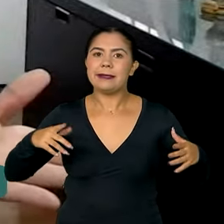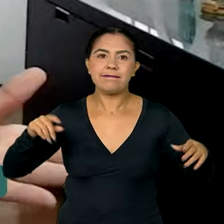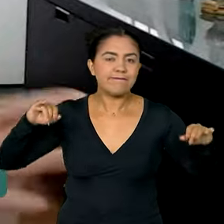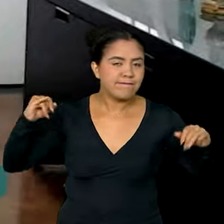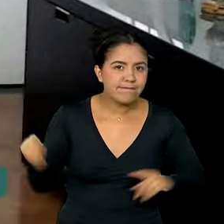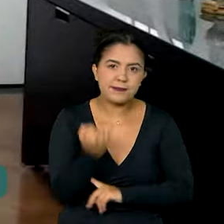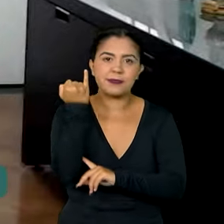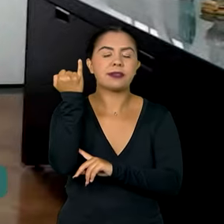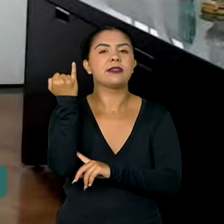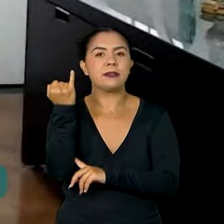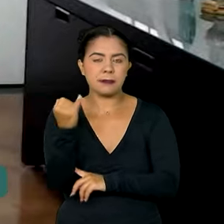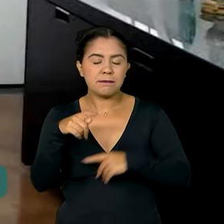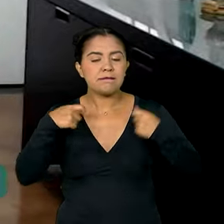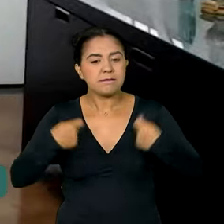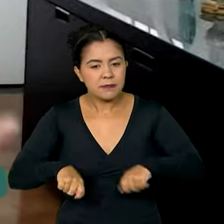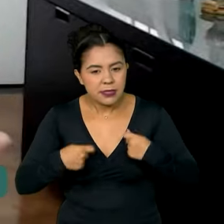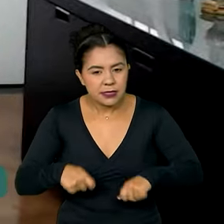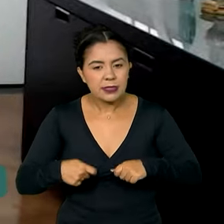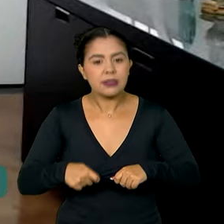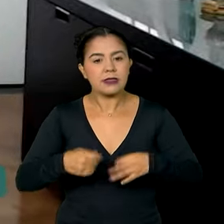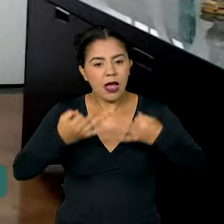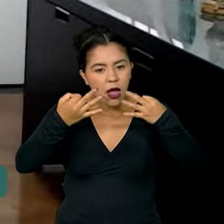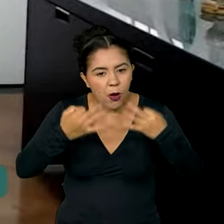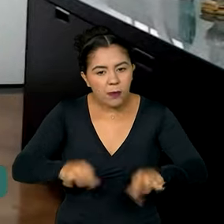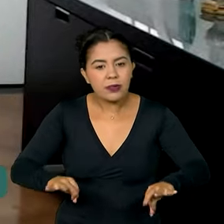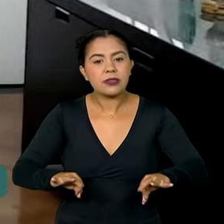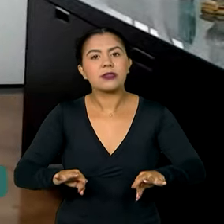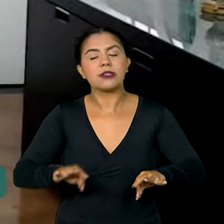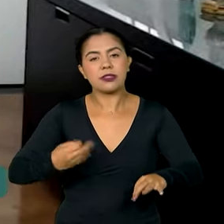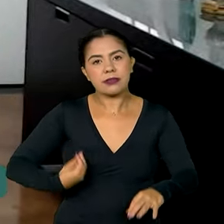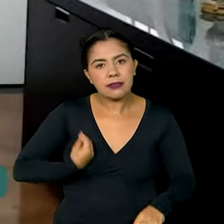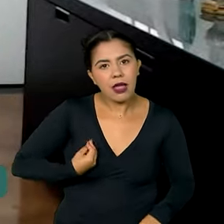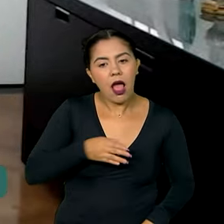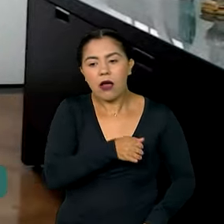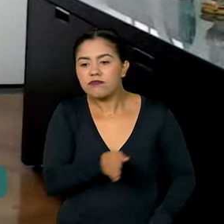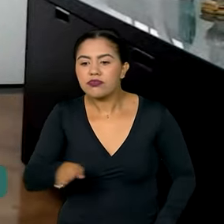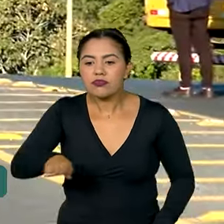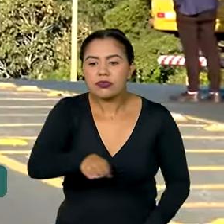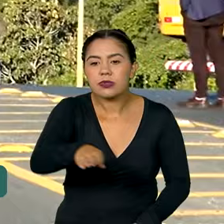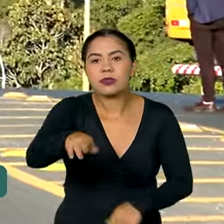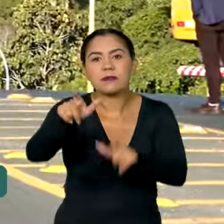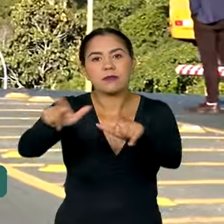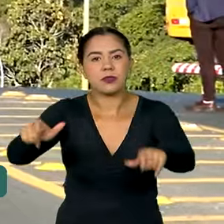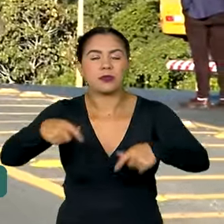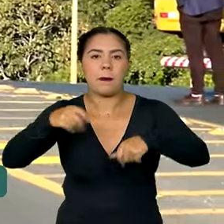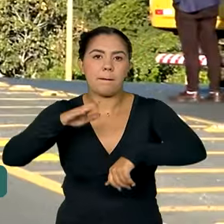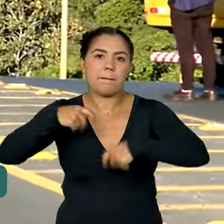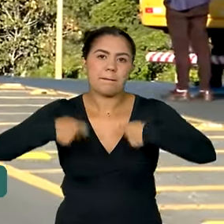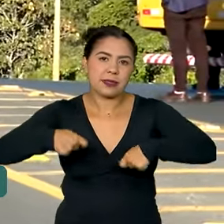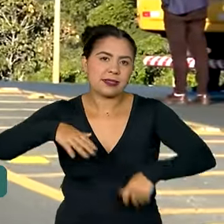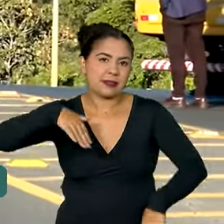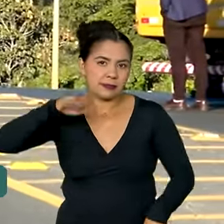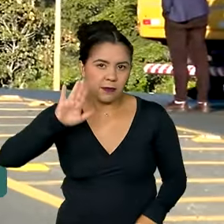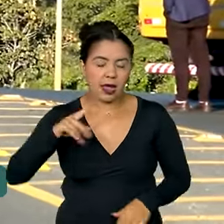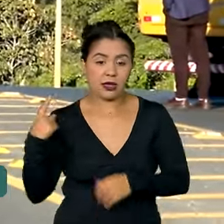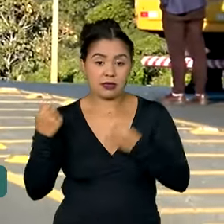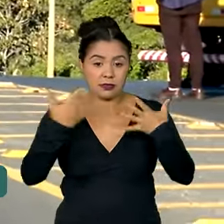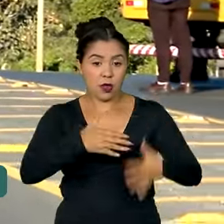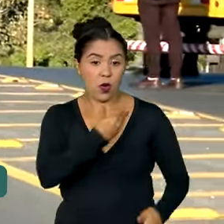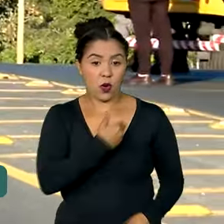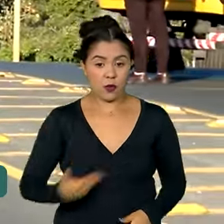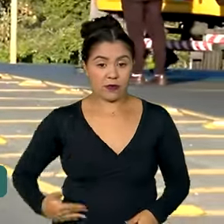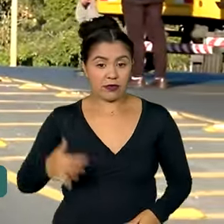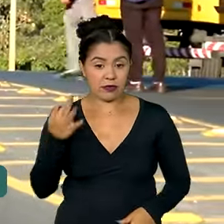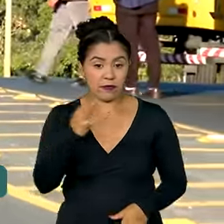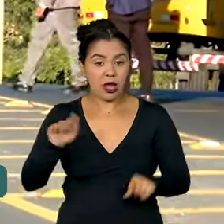basta a educação estar disponível, ela precisa estar realmente na rota de quem mais precisa. O governo federal também está renovando